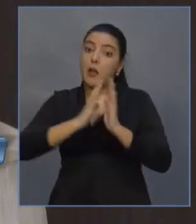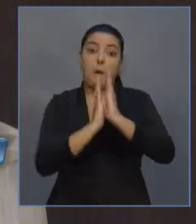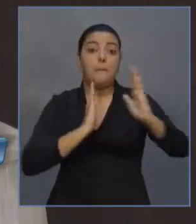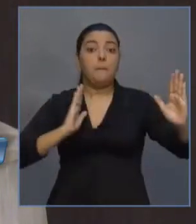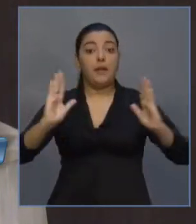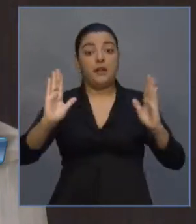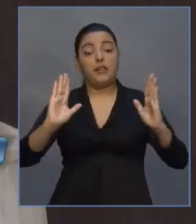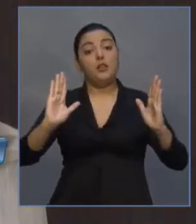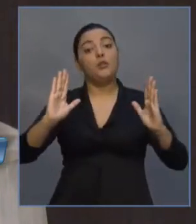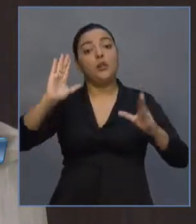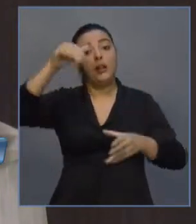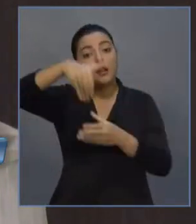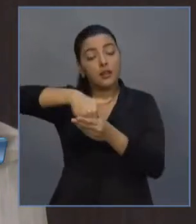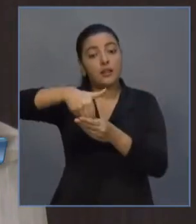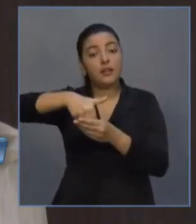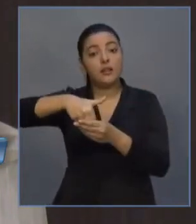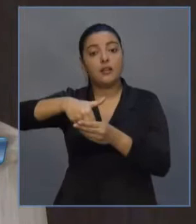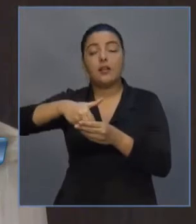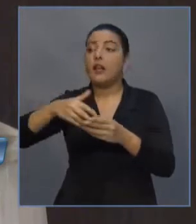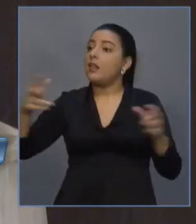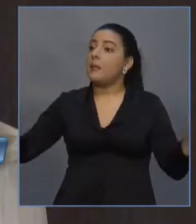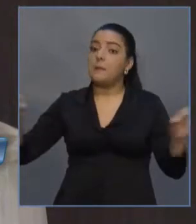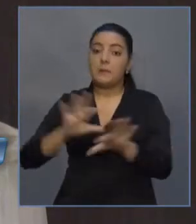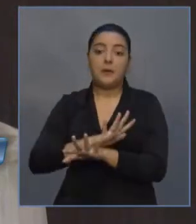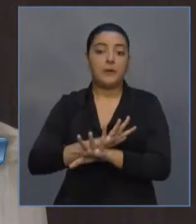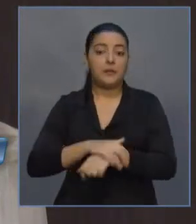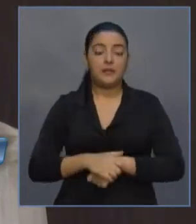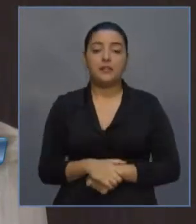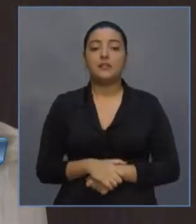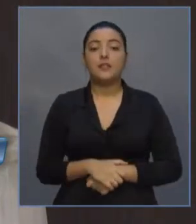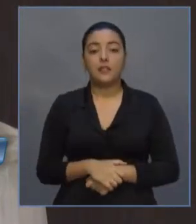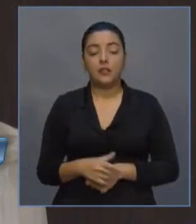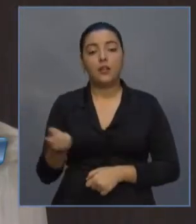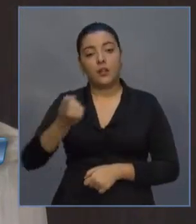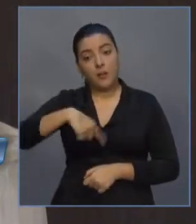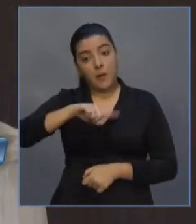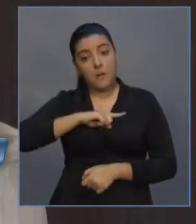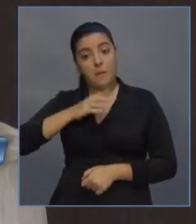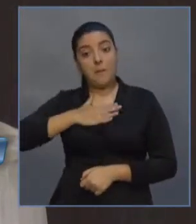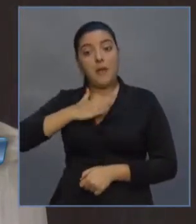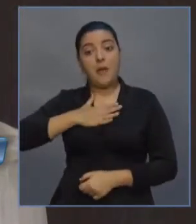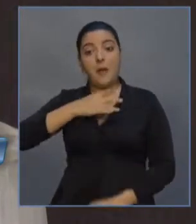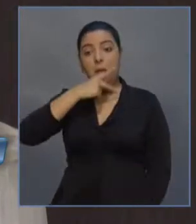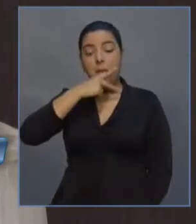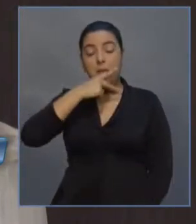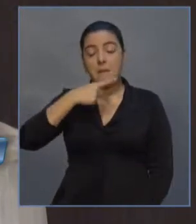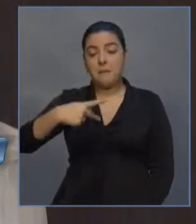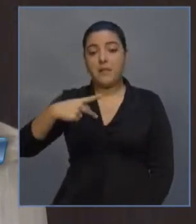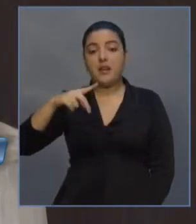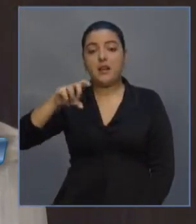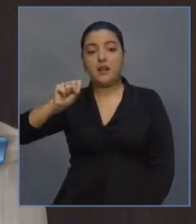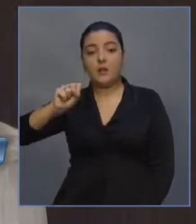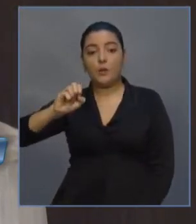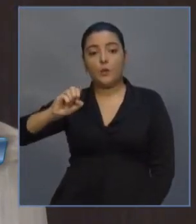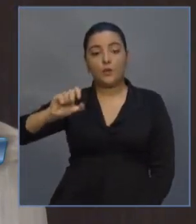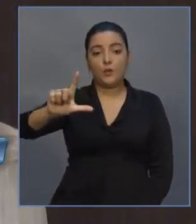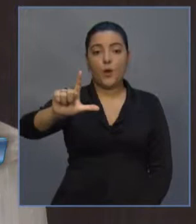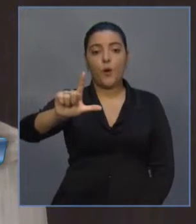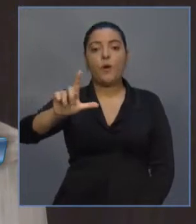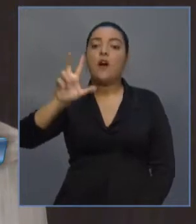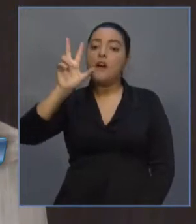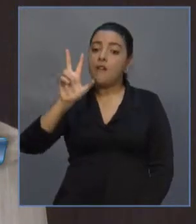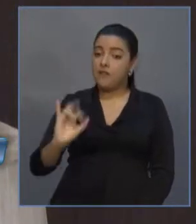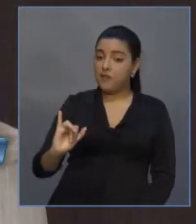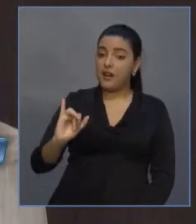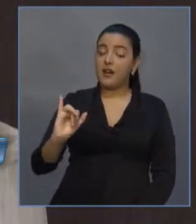eleitoral, a representação está pronta. O nosso partido, nós faremos uma